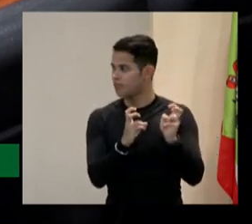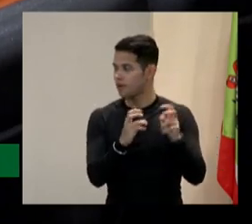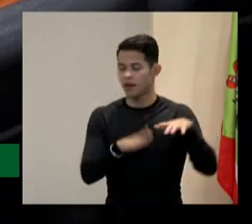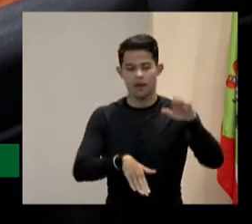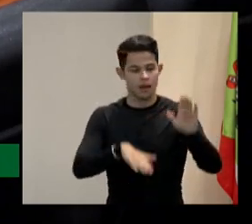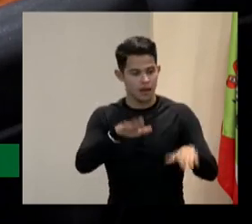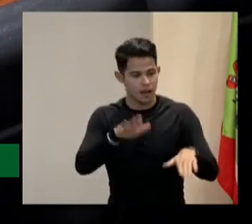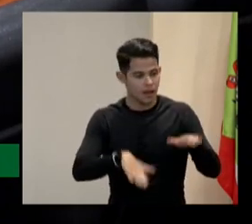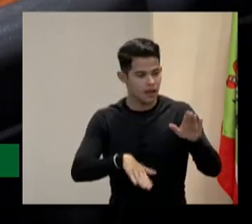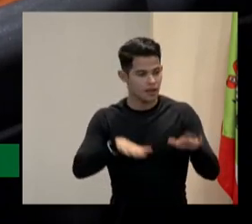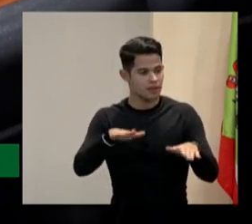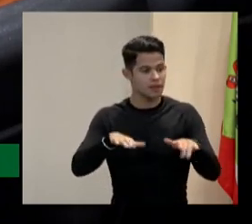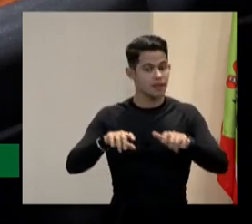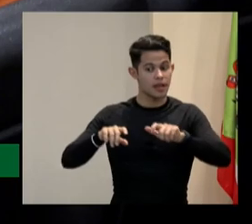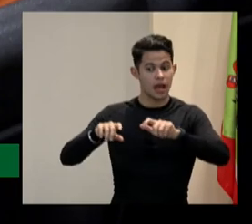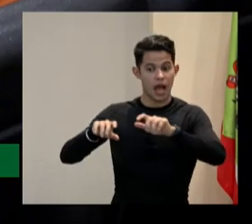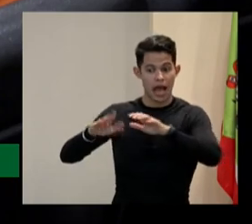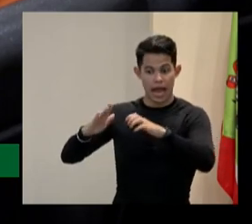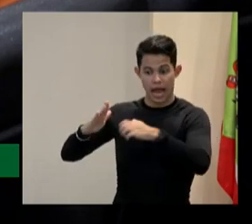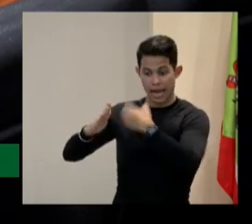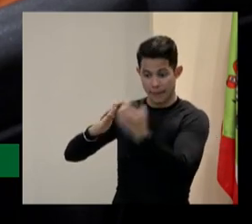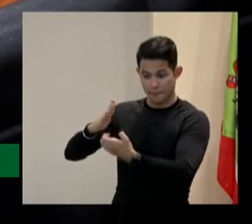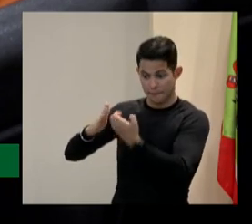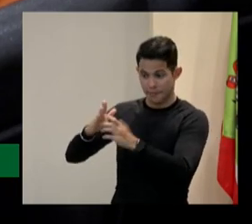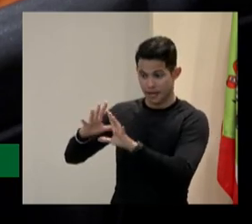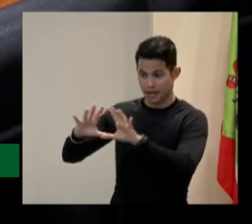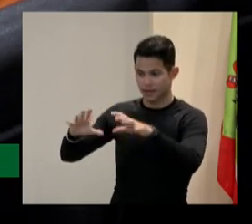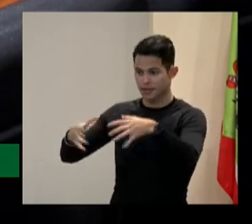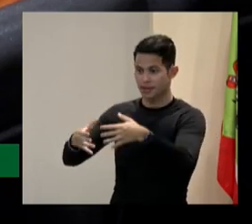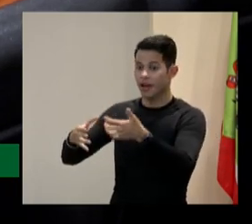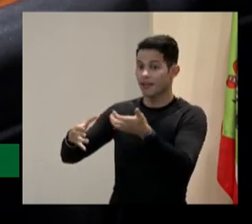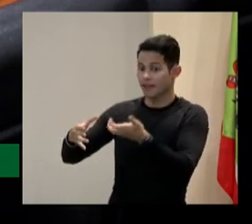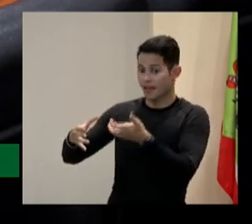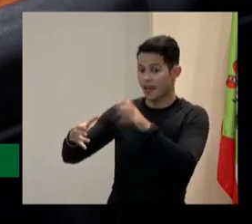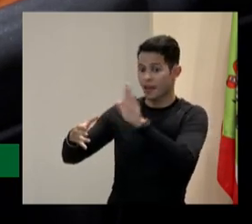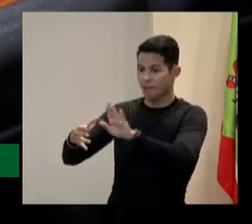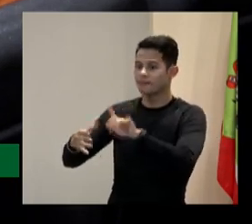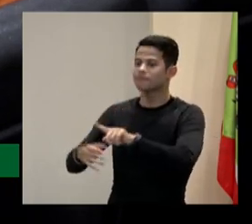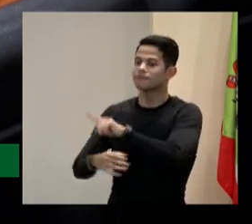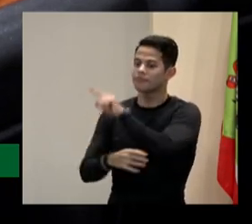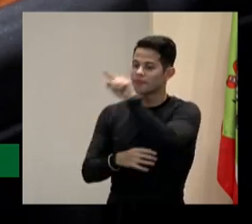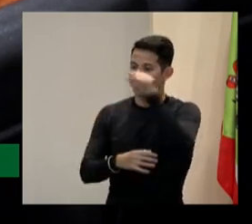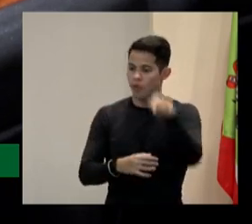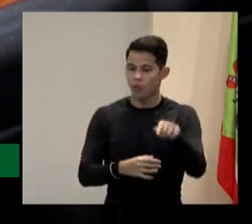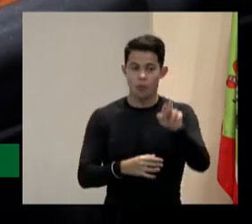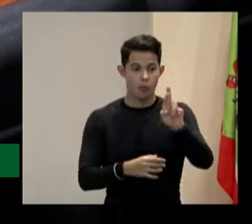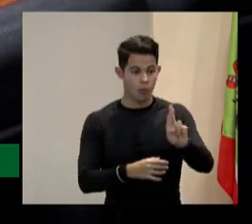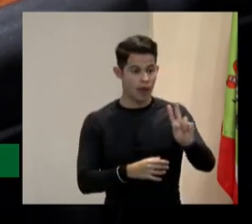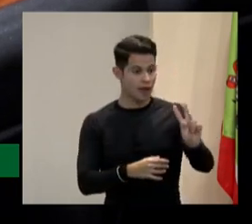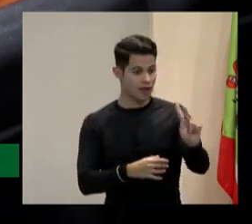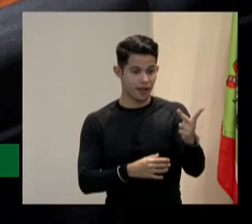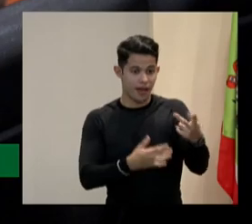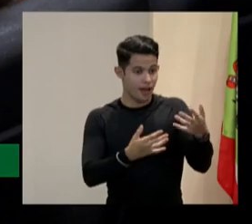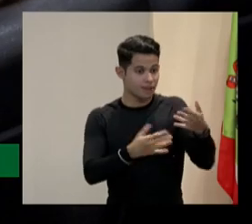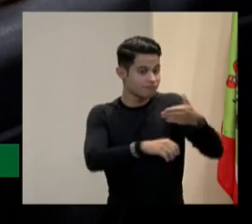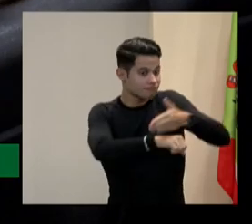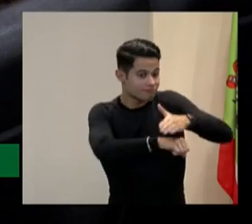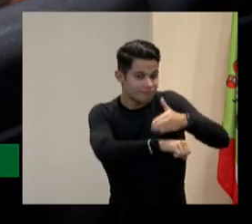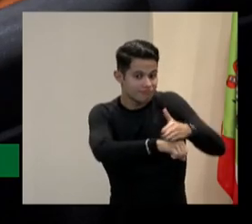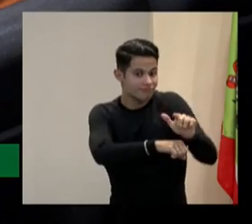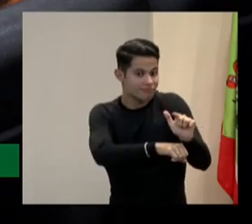cúpula quer mas o RH não está preparado e o RH tem medo de